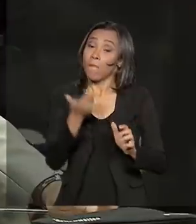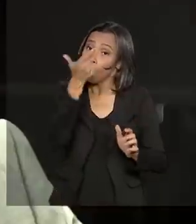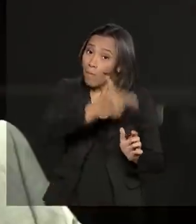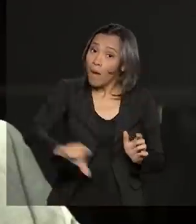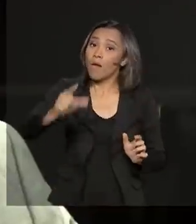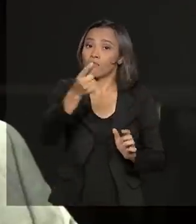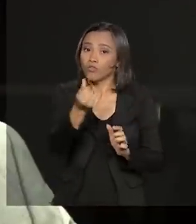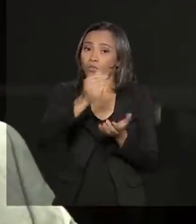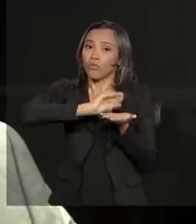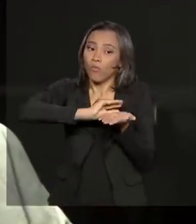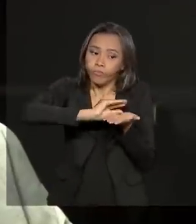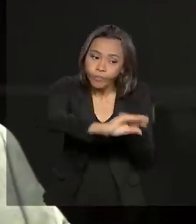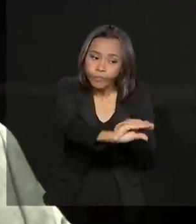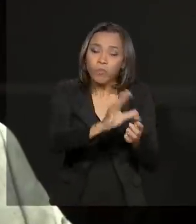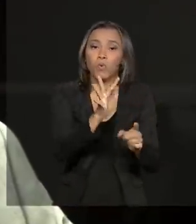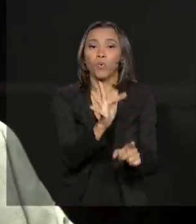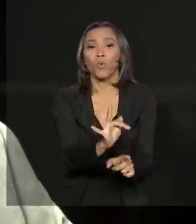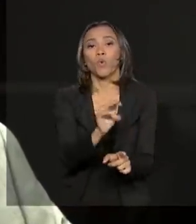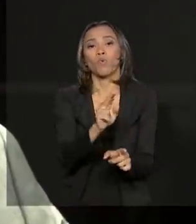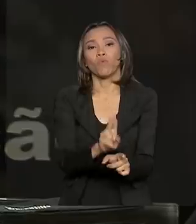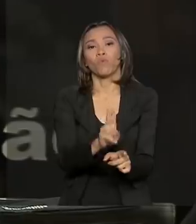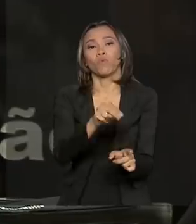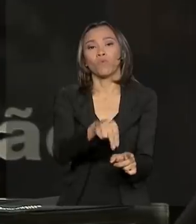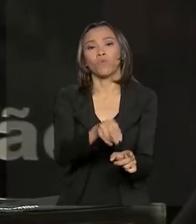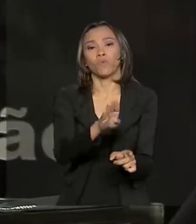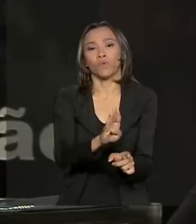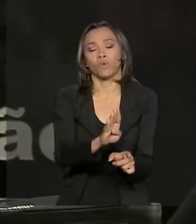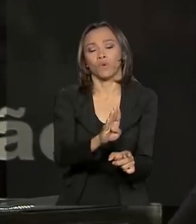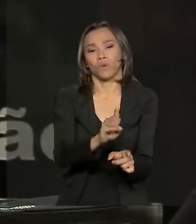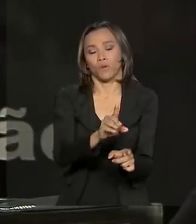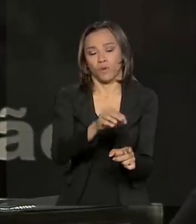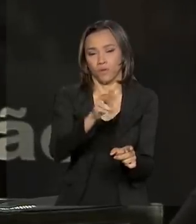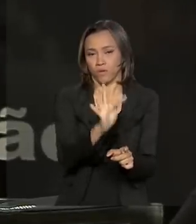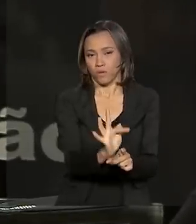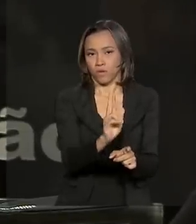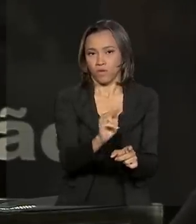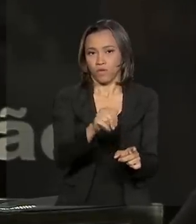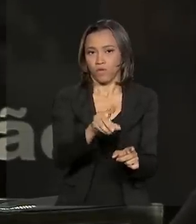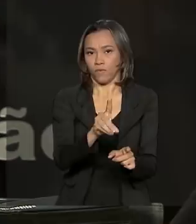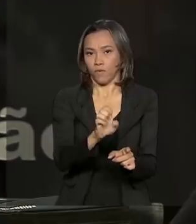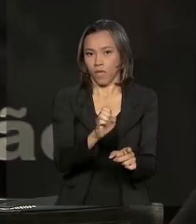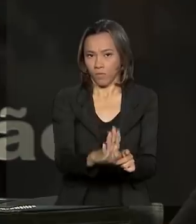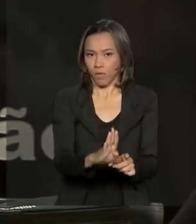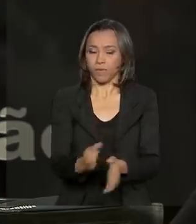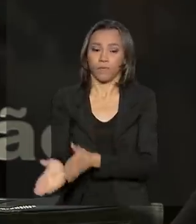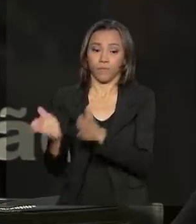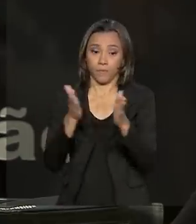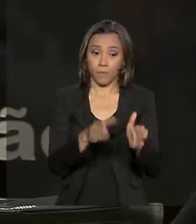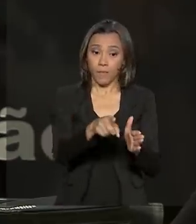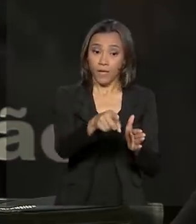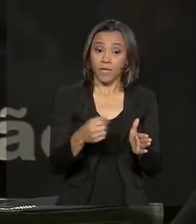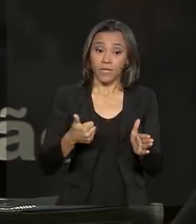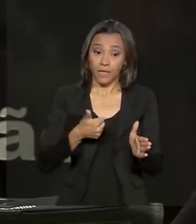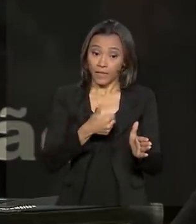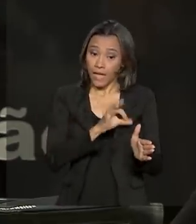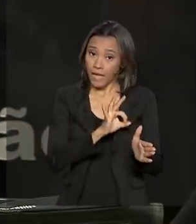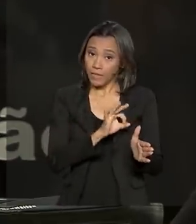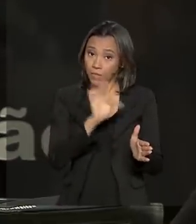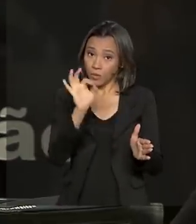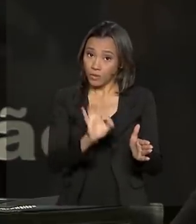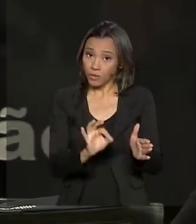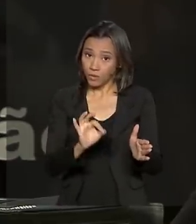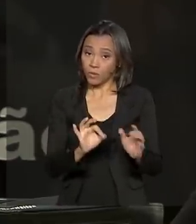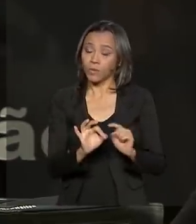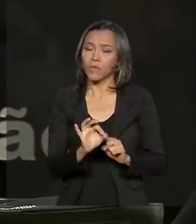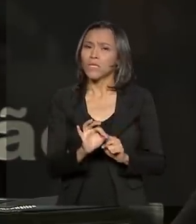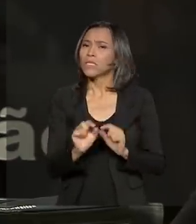Fundeb, que tem vigência até este ano. Saindo os recursos de 10% para 15% do governo federal, isso aumenta em